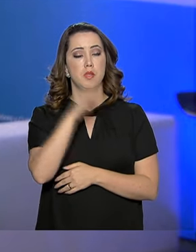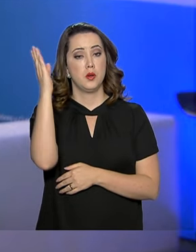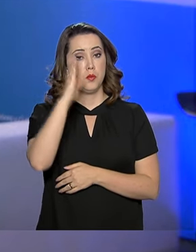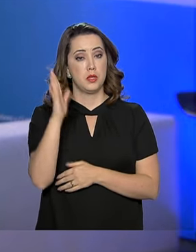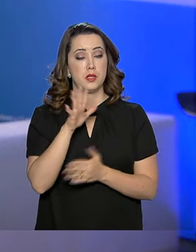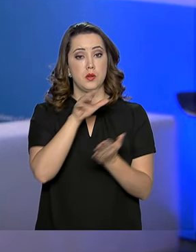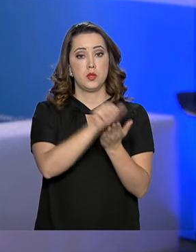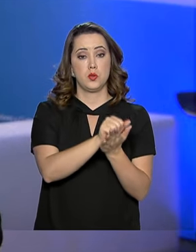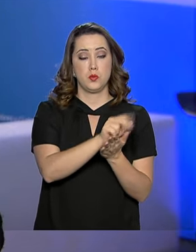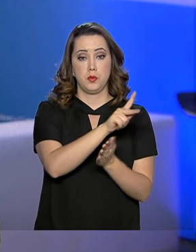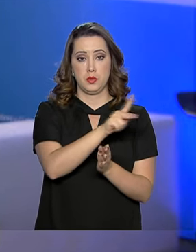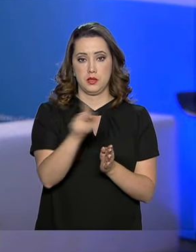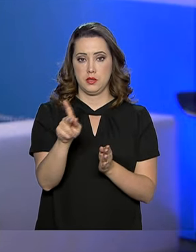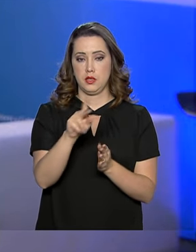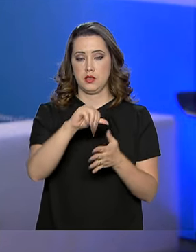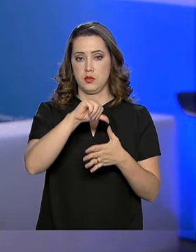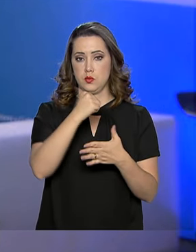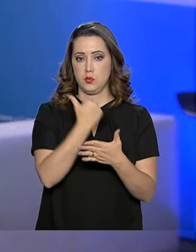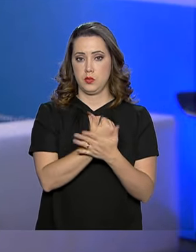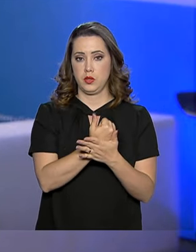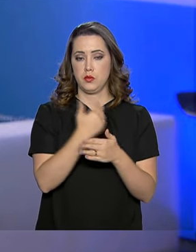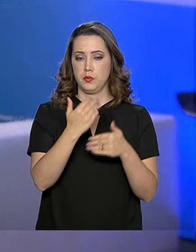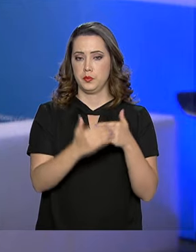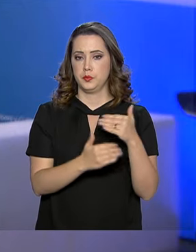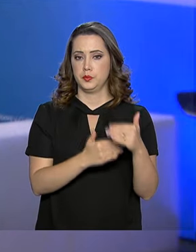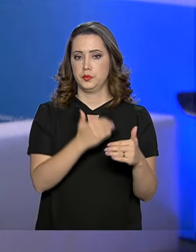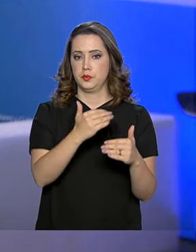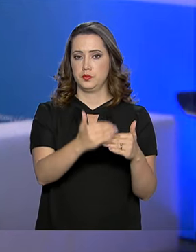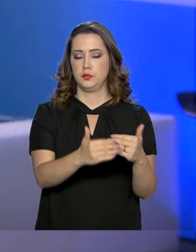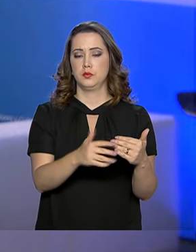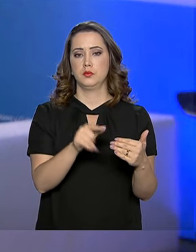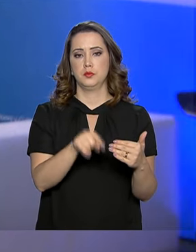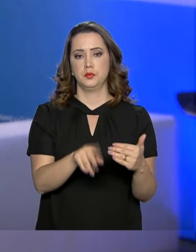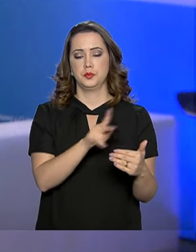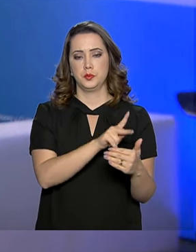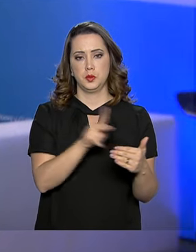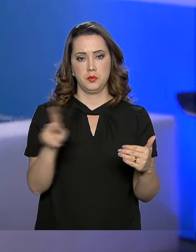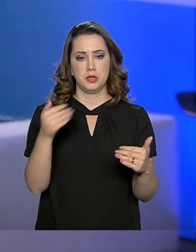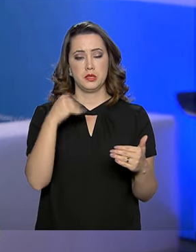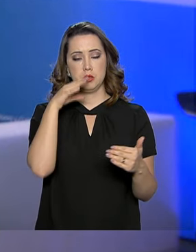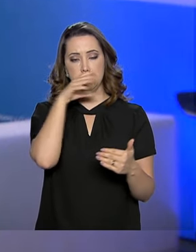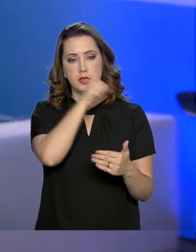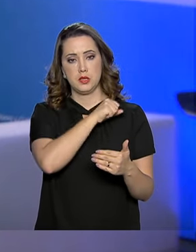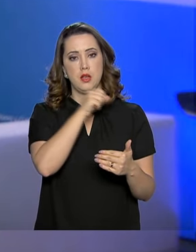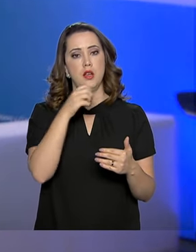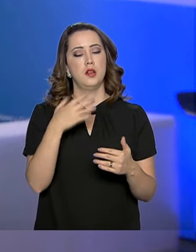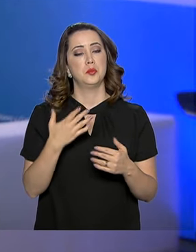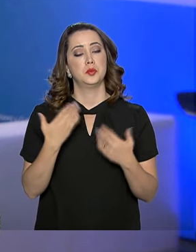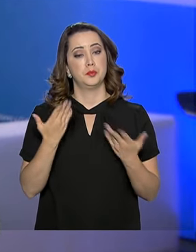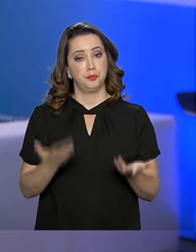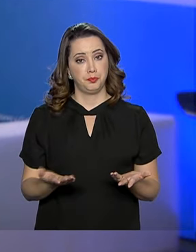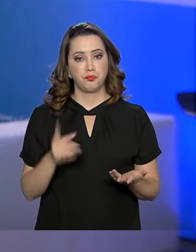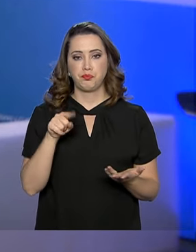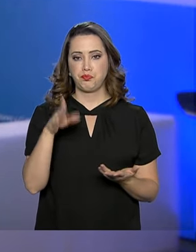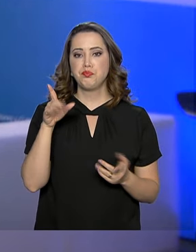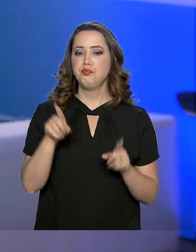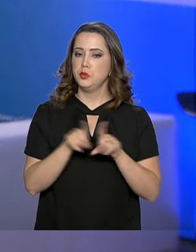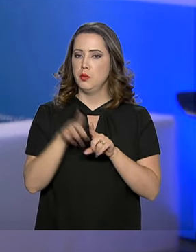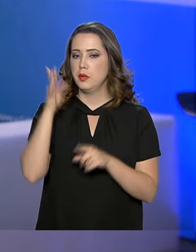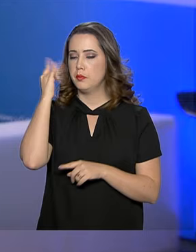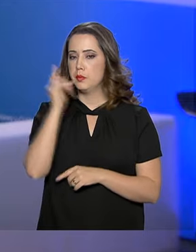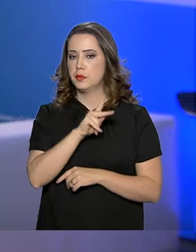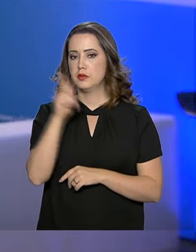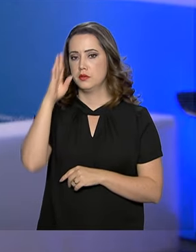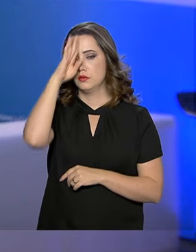assume a presidência do Mercosul e que ele deve seguir com uma presidência mais ágil, mais moderna. Bem, amanhã, o presidente